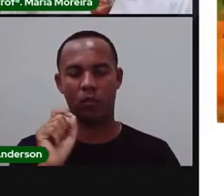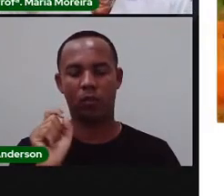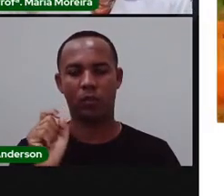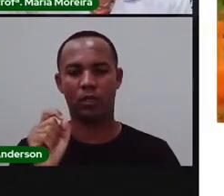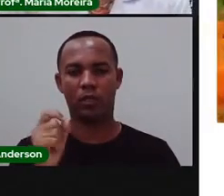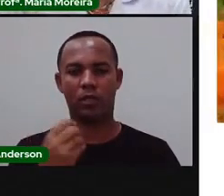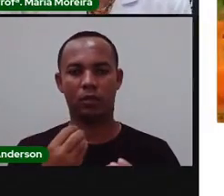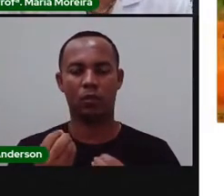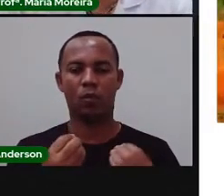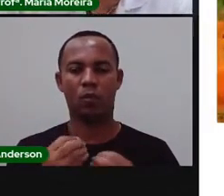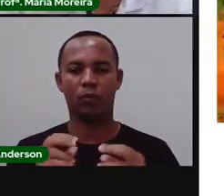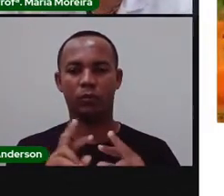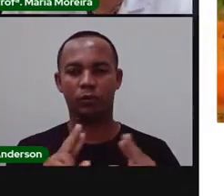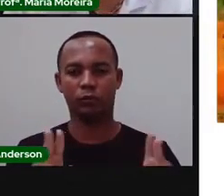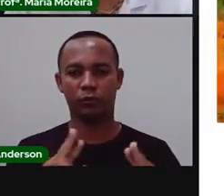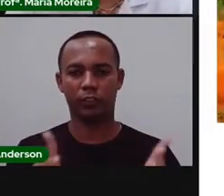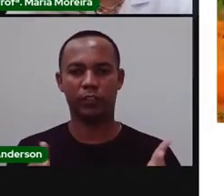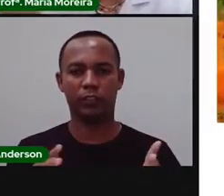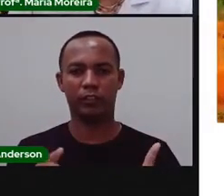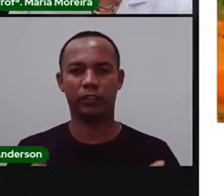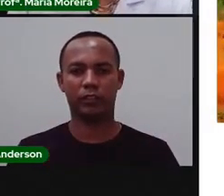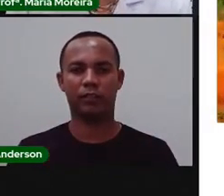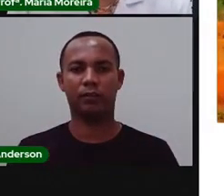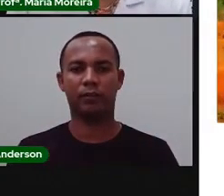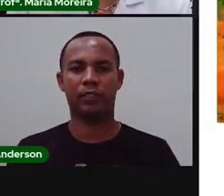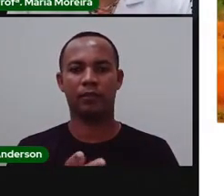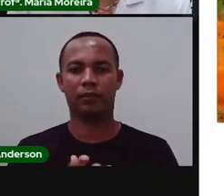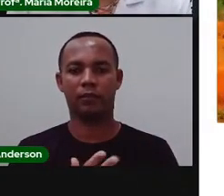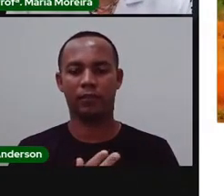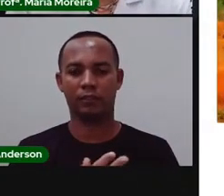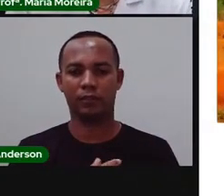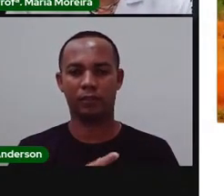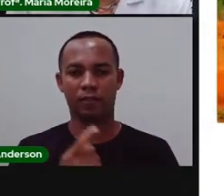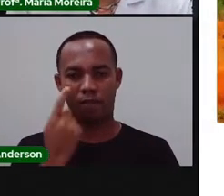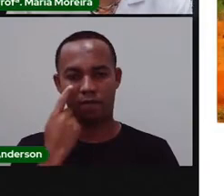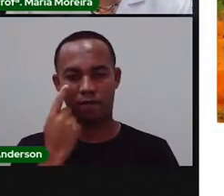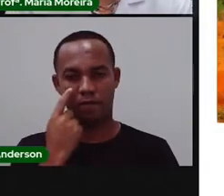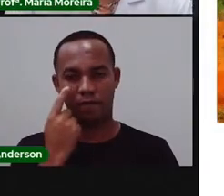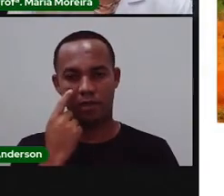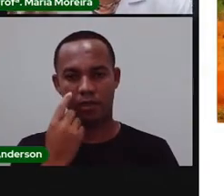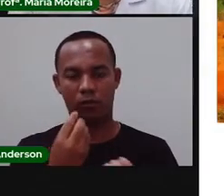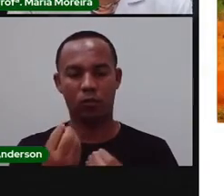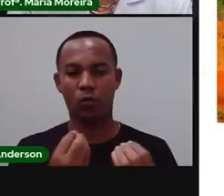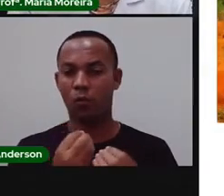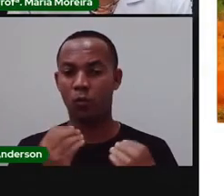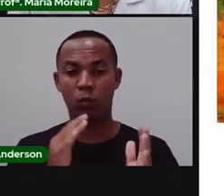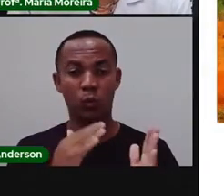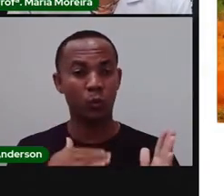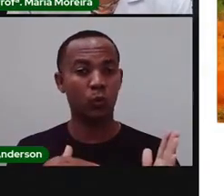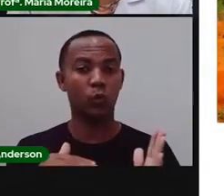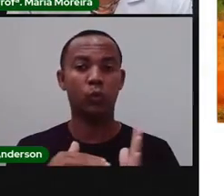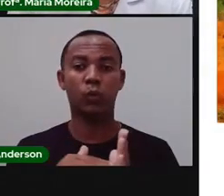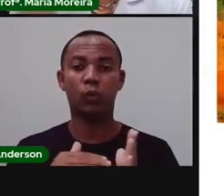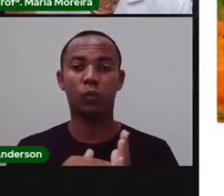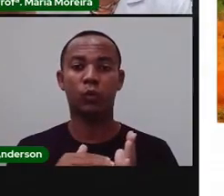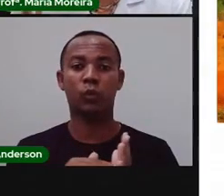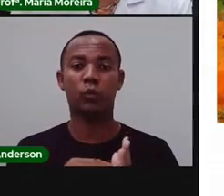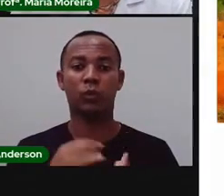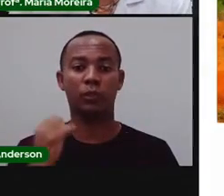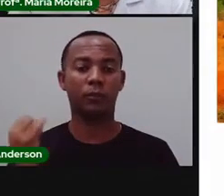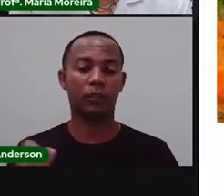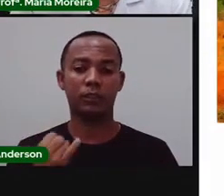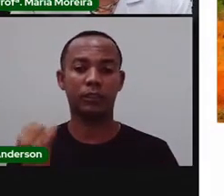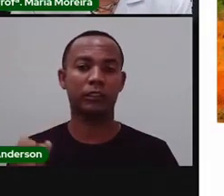essa diferença entre as imagens, a Pró é que vocês resistem no caderno sobre isso e sobre tudo isso que a Pró falou. Sobre a